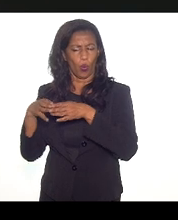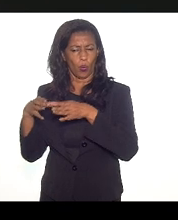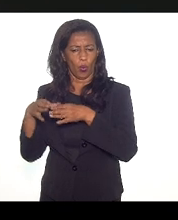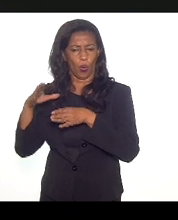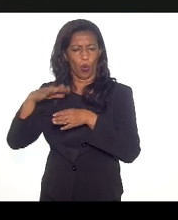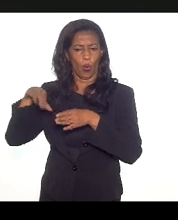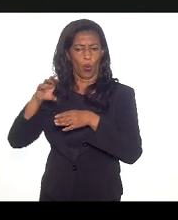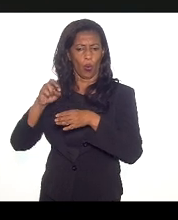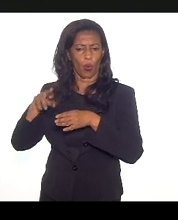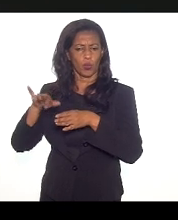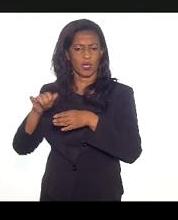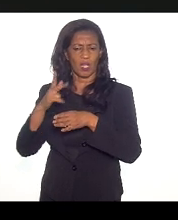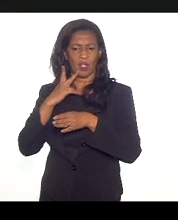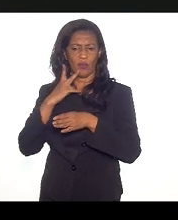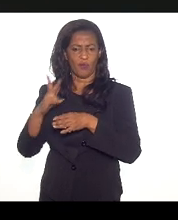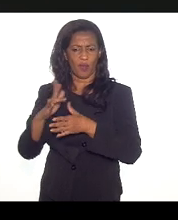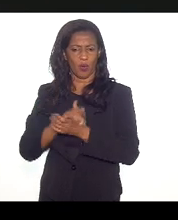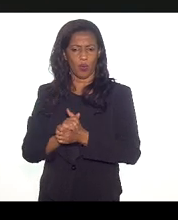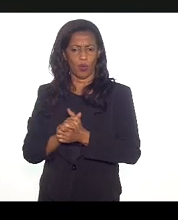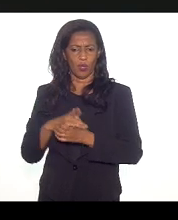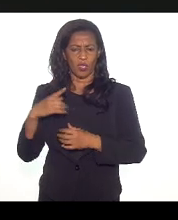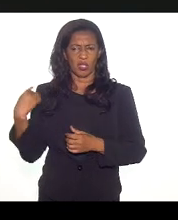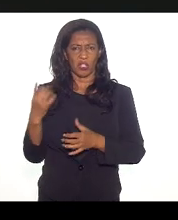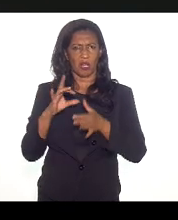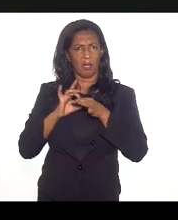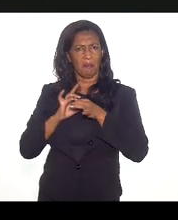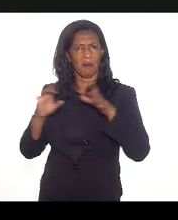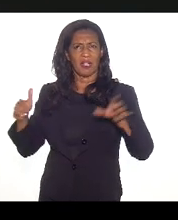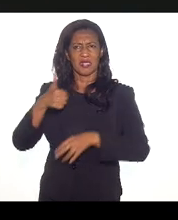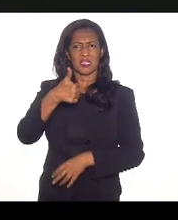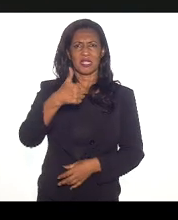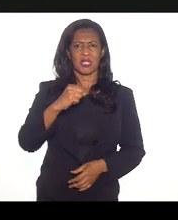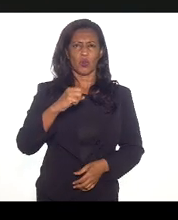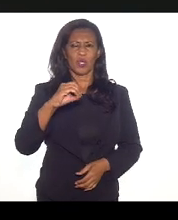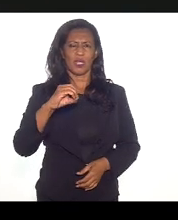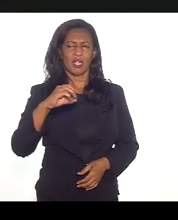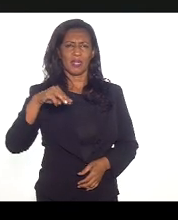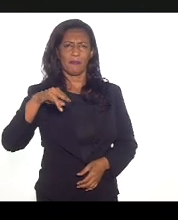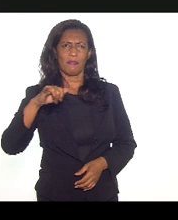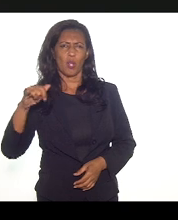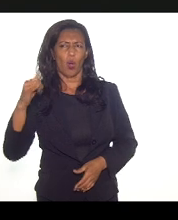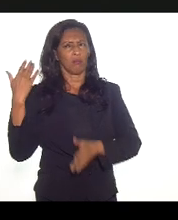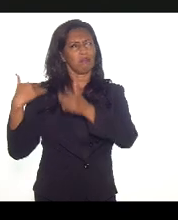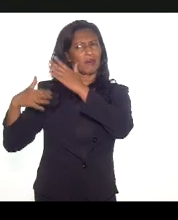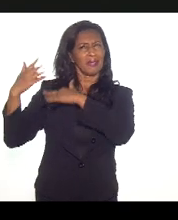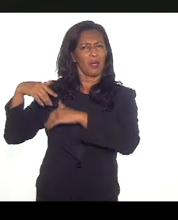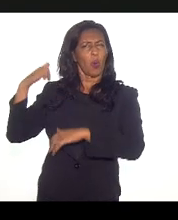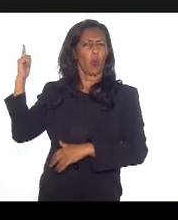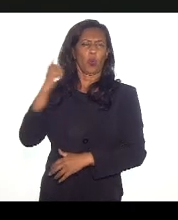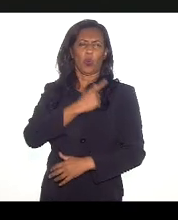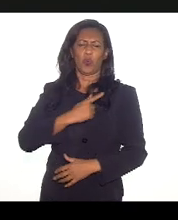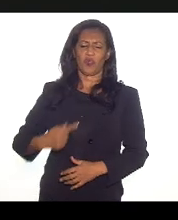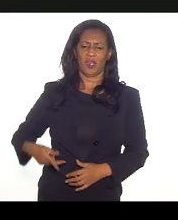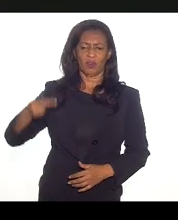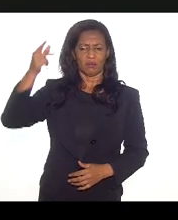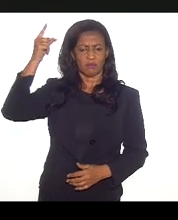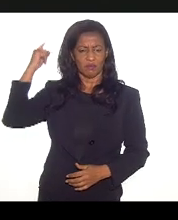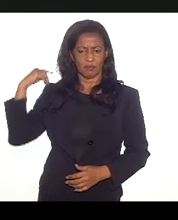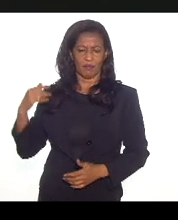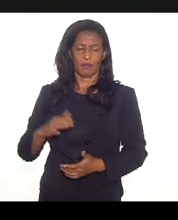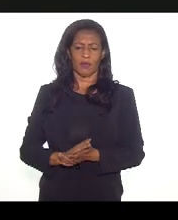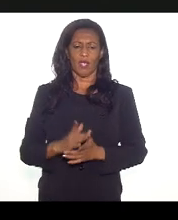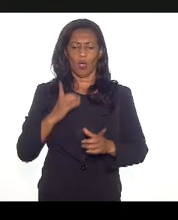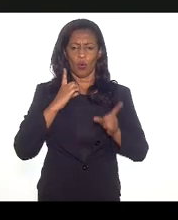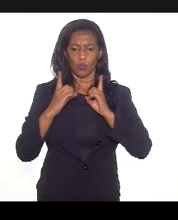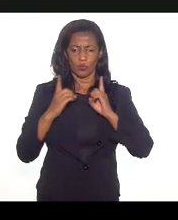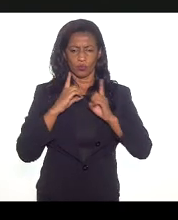divulgou que nós teríamos aberto mão de 180 bilhões de reais do período Cabral presão de incentivos fiscais. É um dado fake,